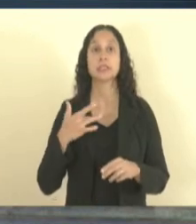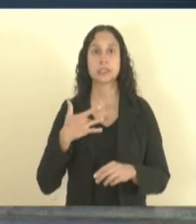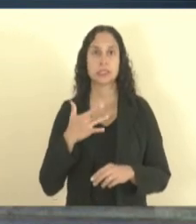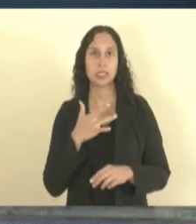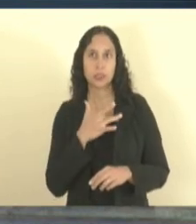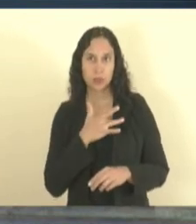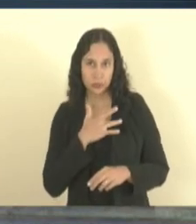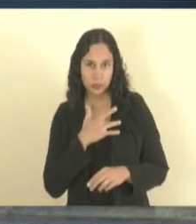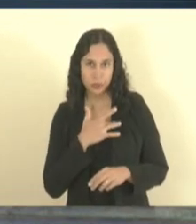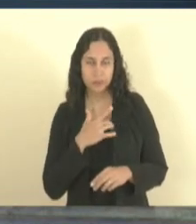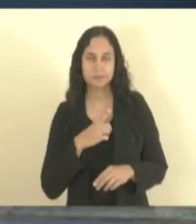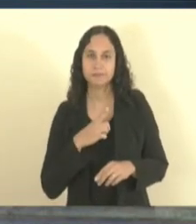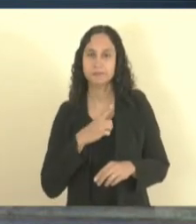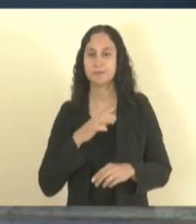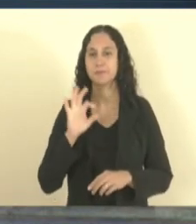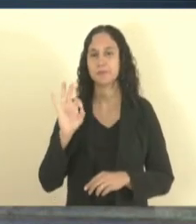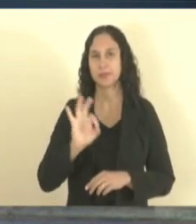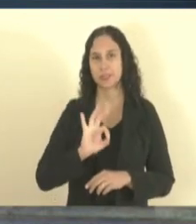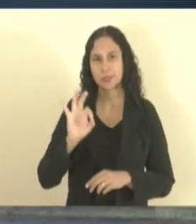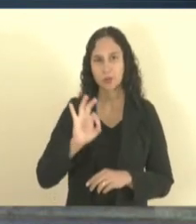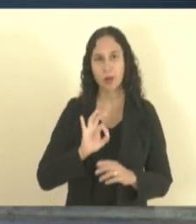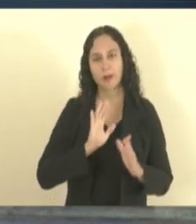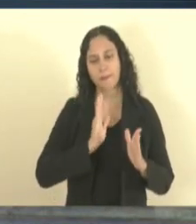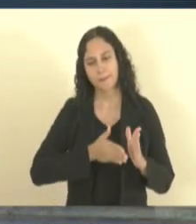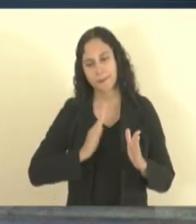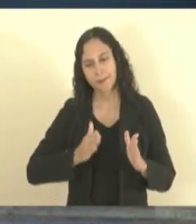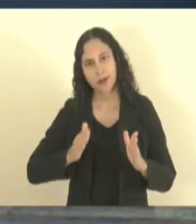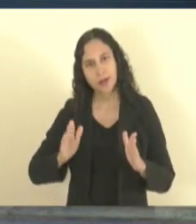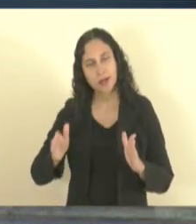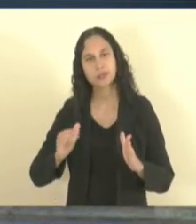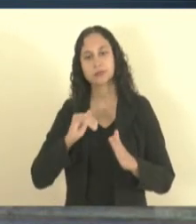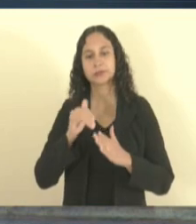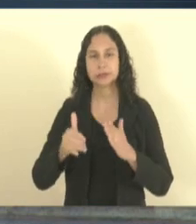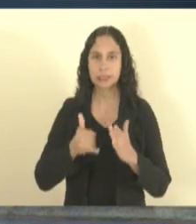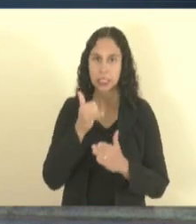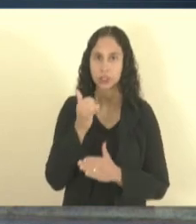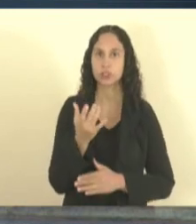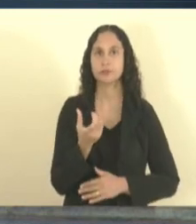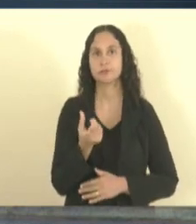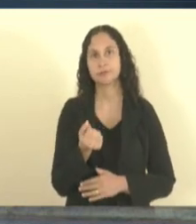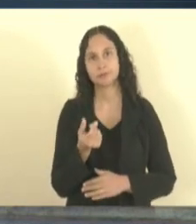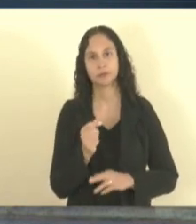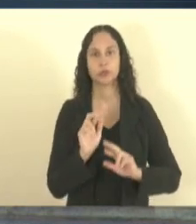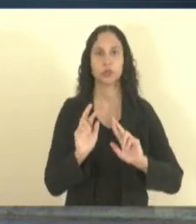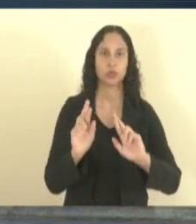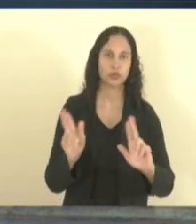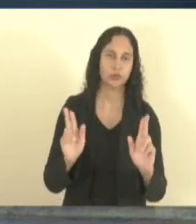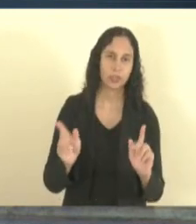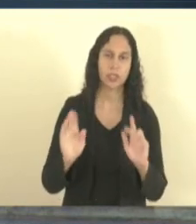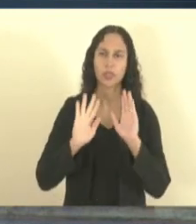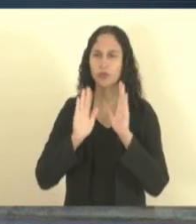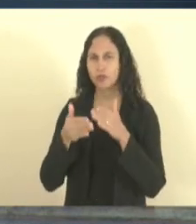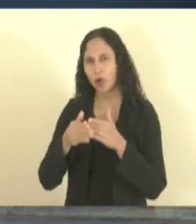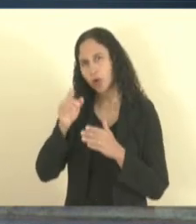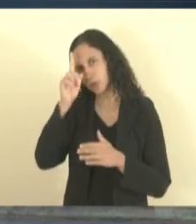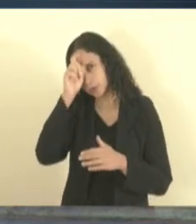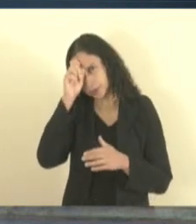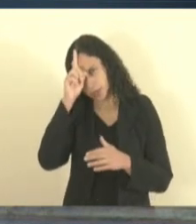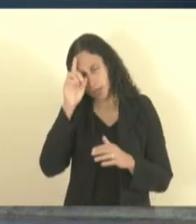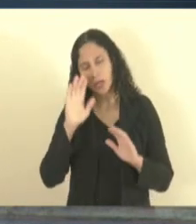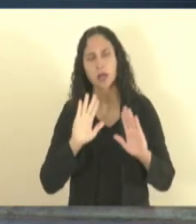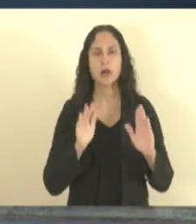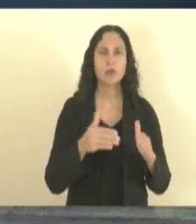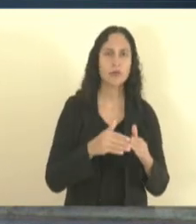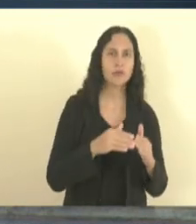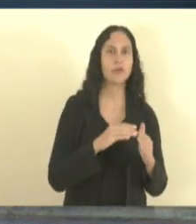percentuais e prazos e taxas diferenciadas, seriam para hospitais, clínicas e